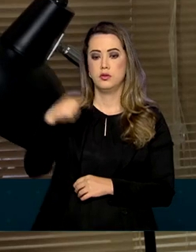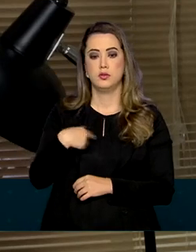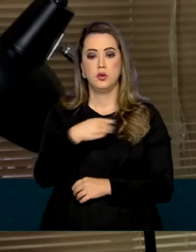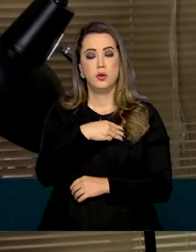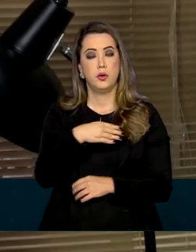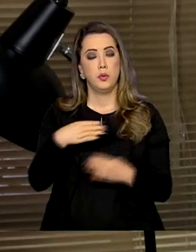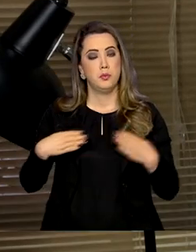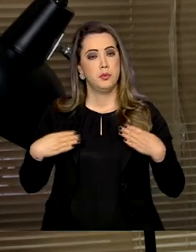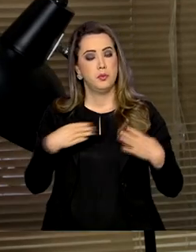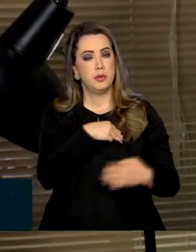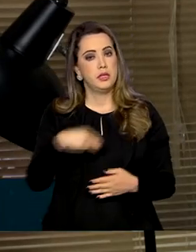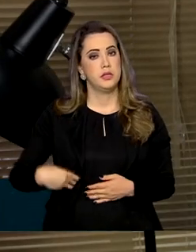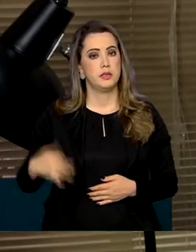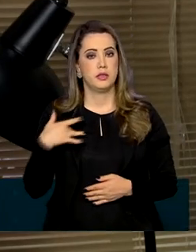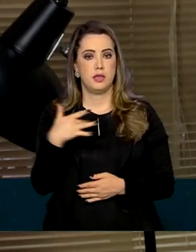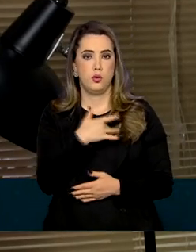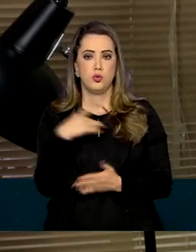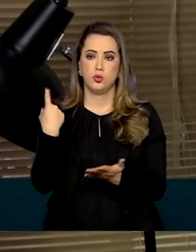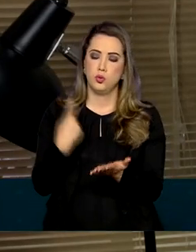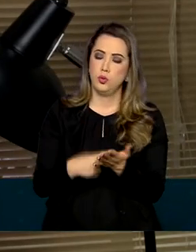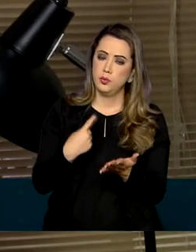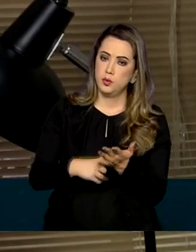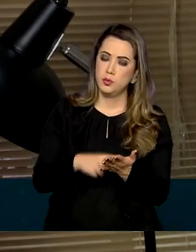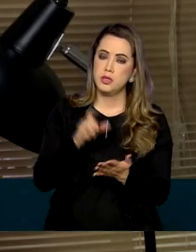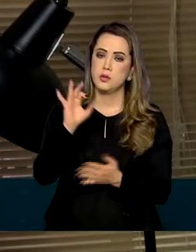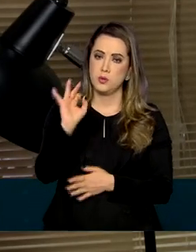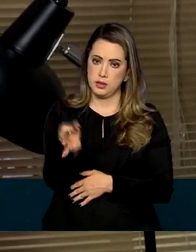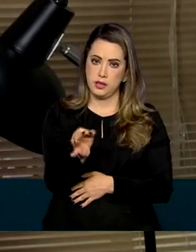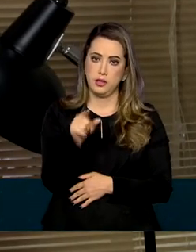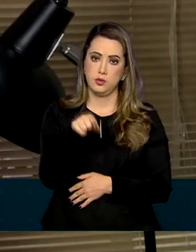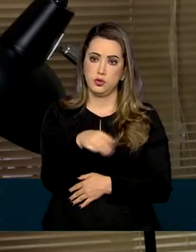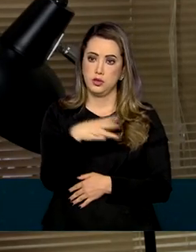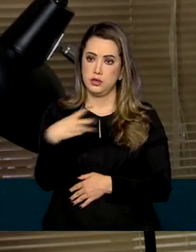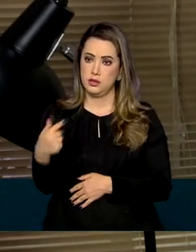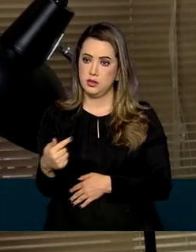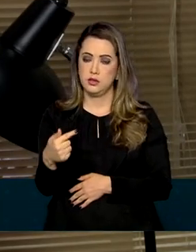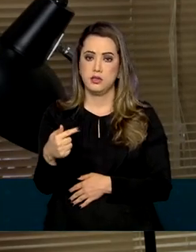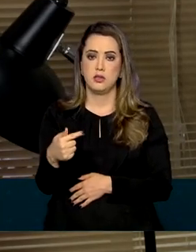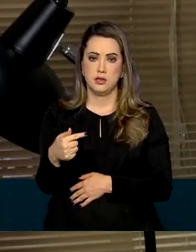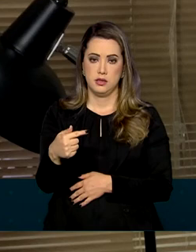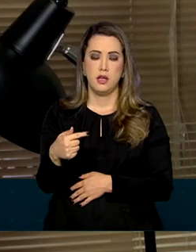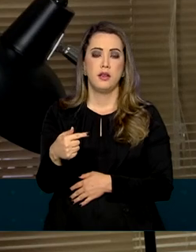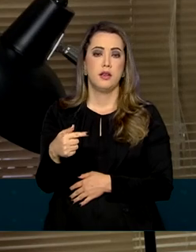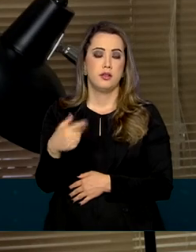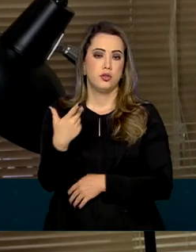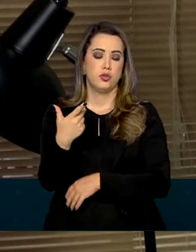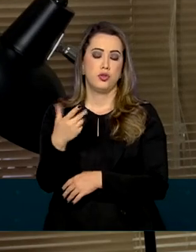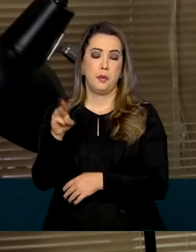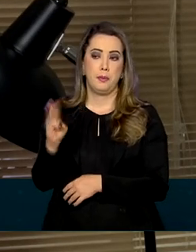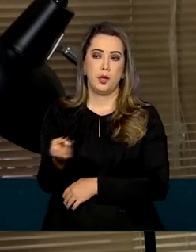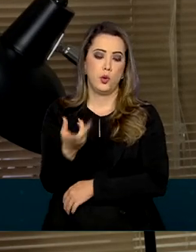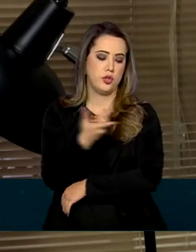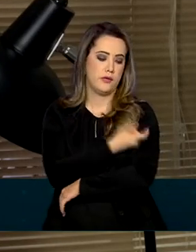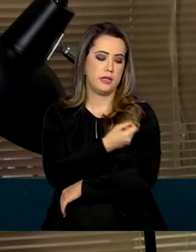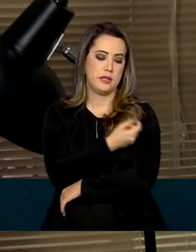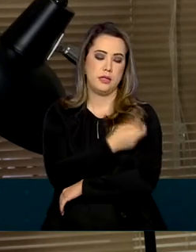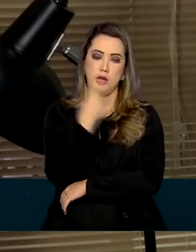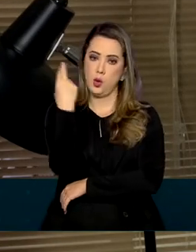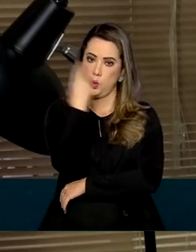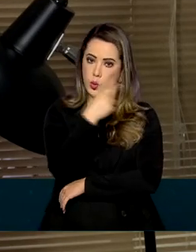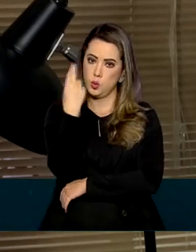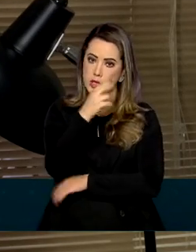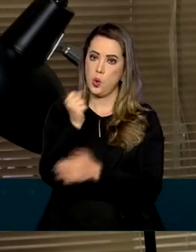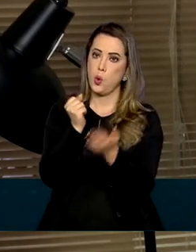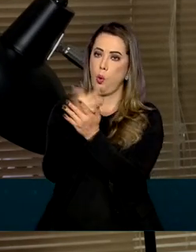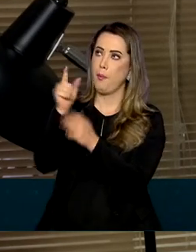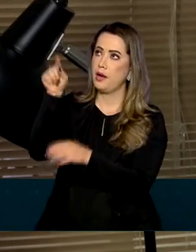que as 37 milhões de doses da vacina russa Sputnik V, que serão compradas pelos governadores da região,